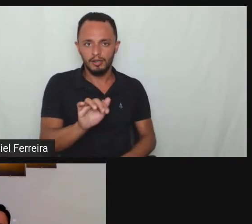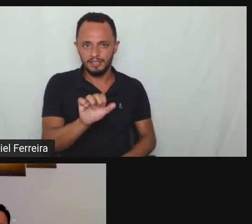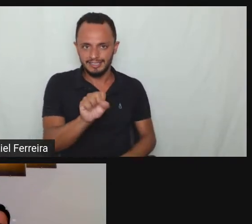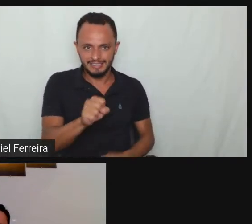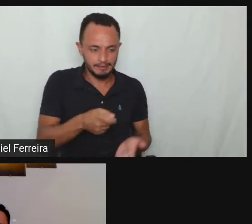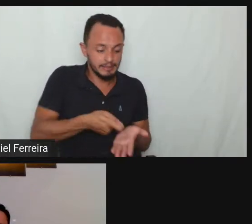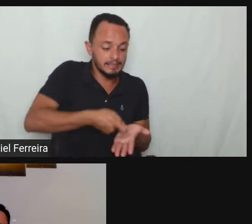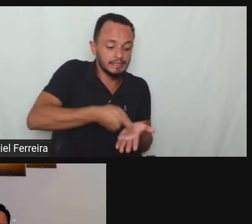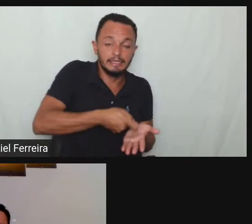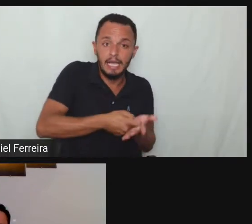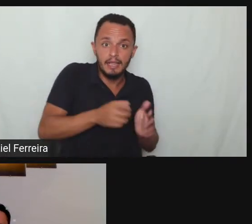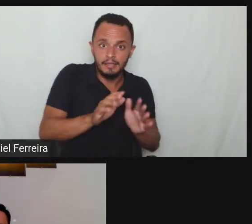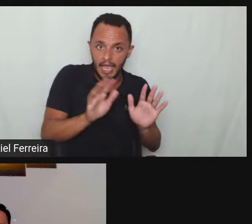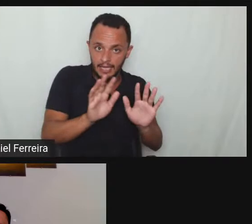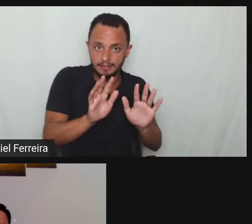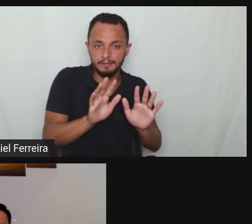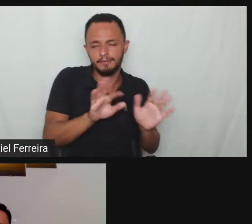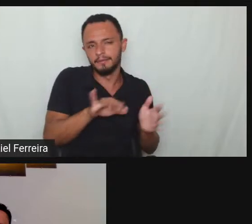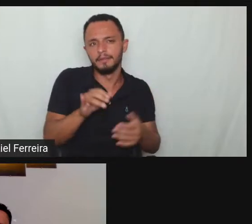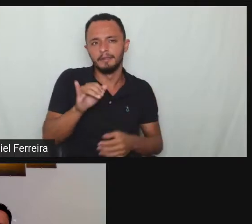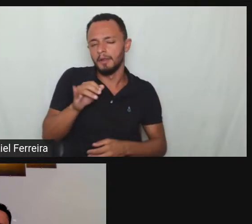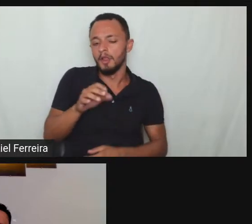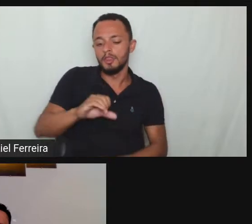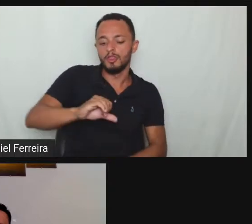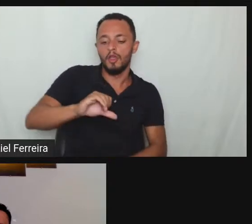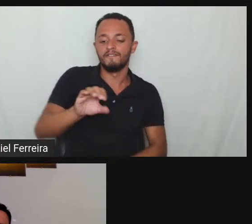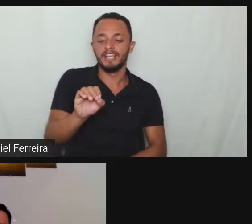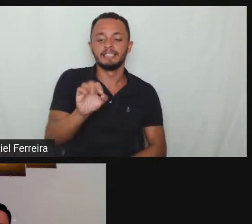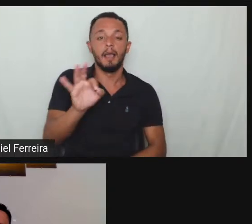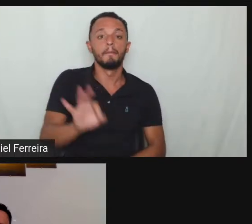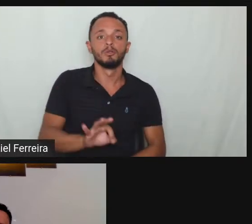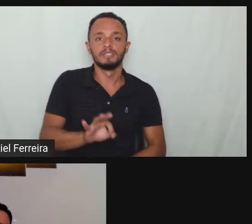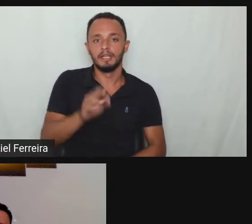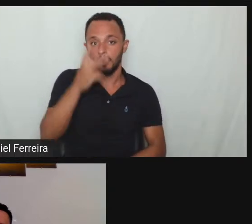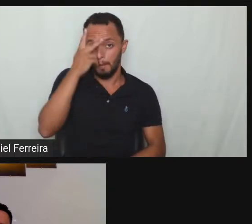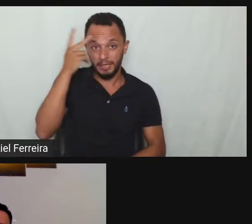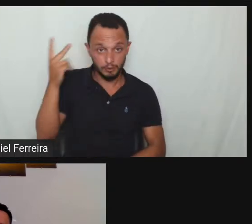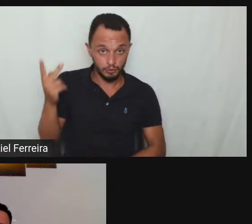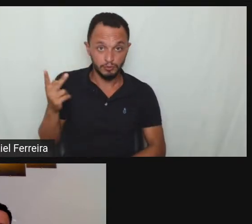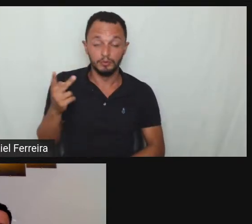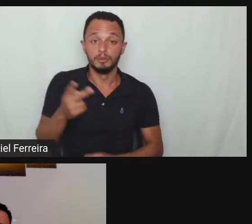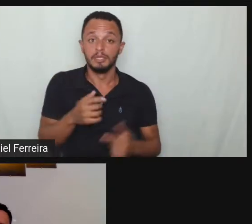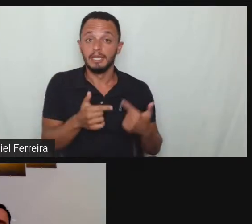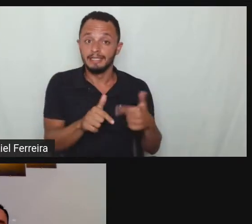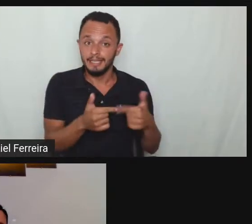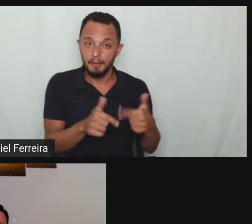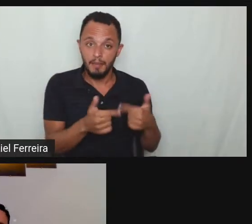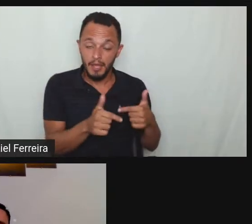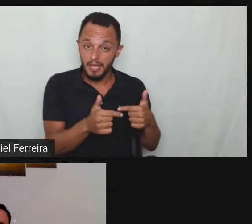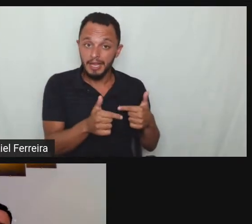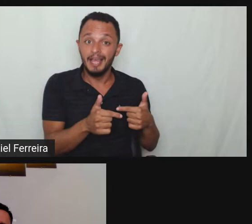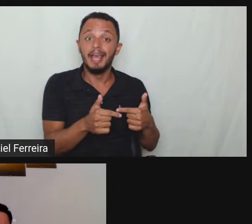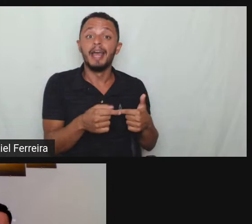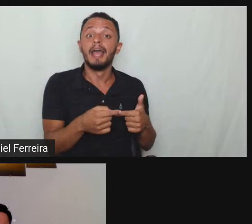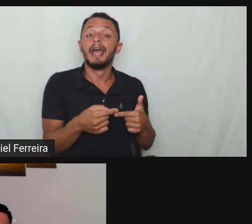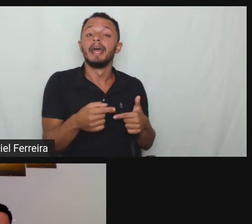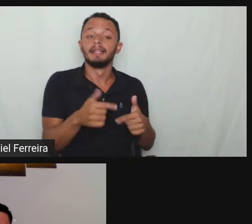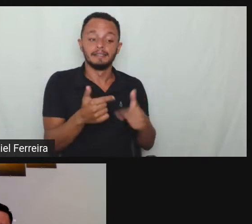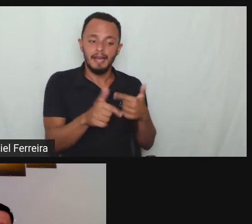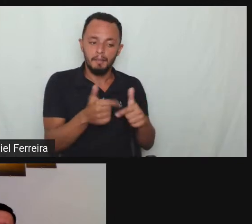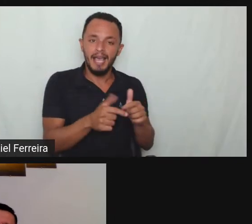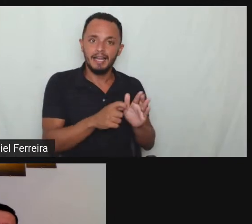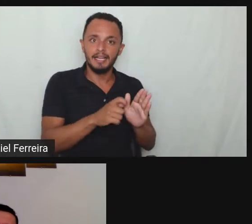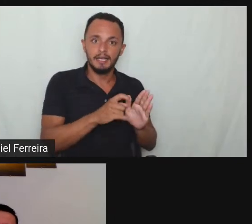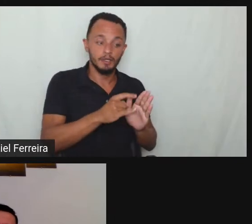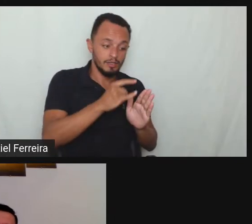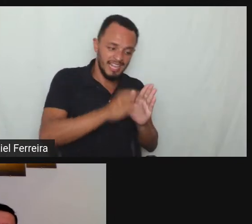pessoas com deficiência que trabalham de carteira assinada só trabalham no caso da lei de cotas tá então ela tem uma força